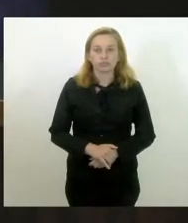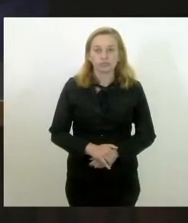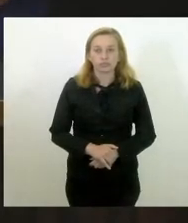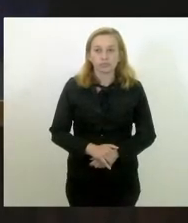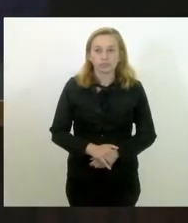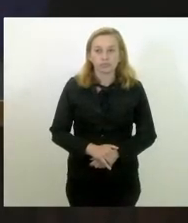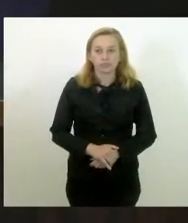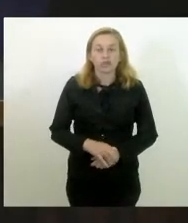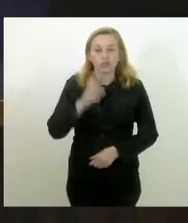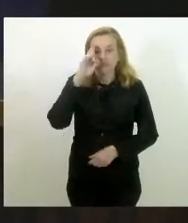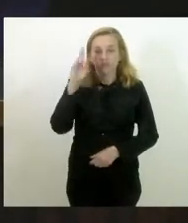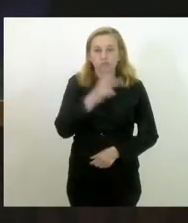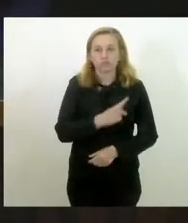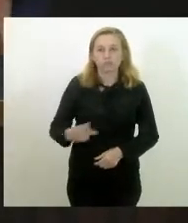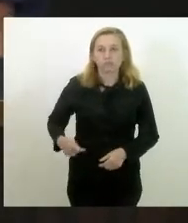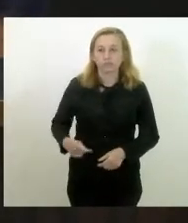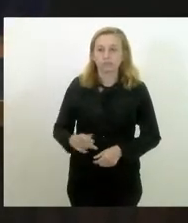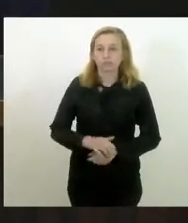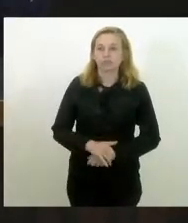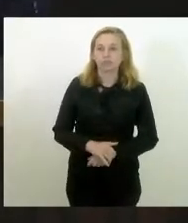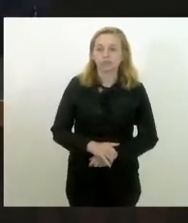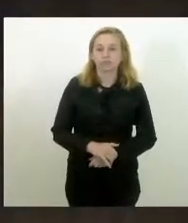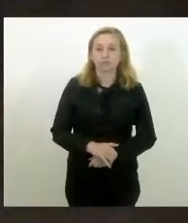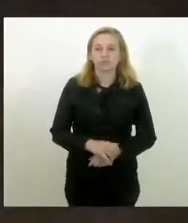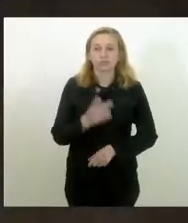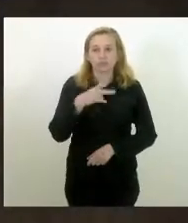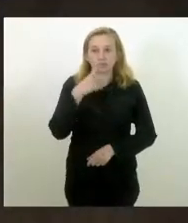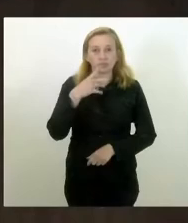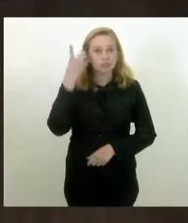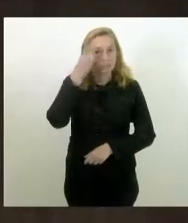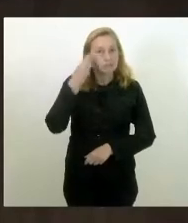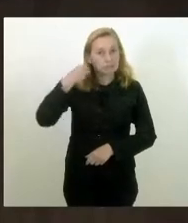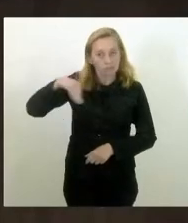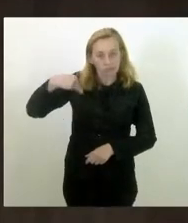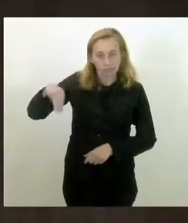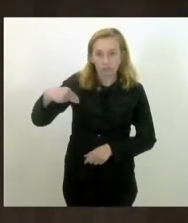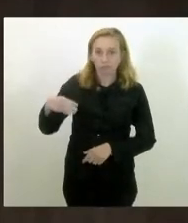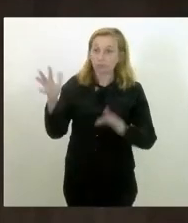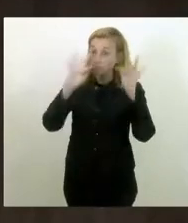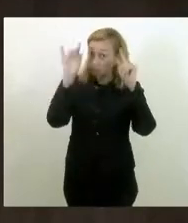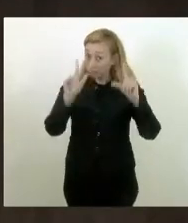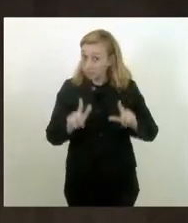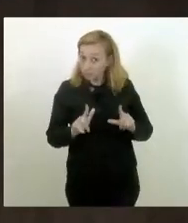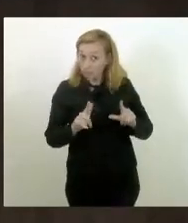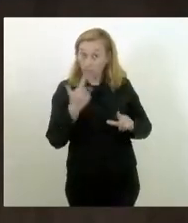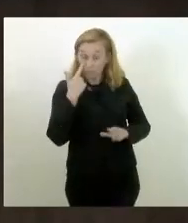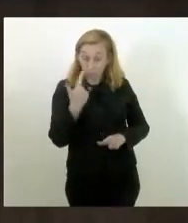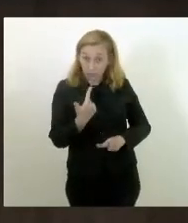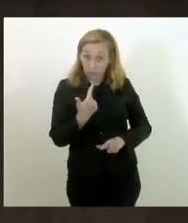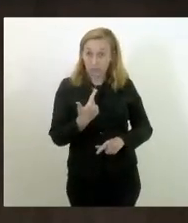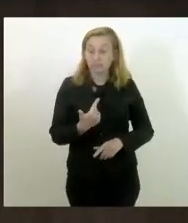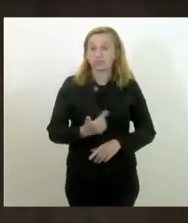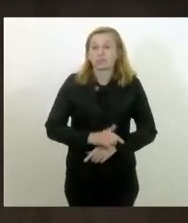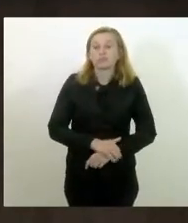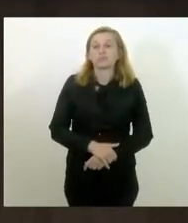Sr. Presidente, falamos há pouco com o deputado Carlos Mink, e aí muito feliz, viu, Mink, de vê-lo aqui no plenário convosco.